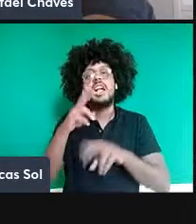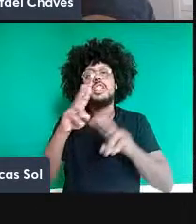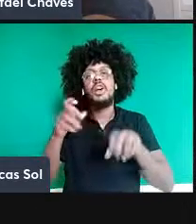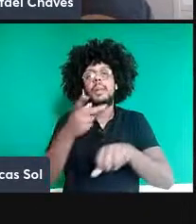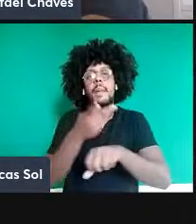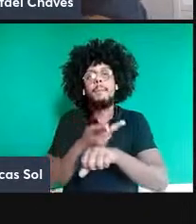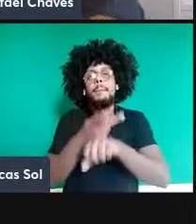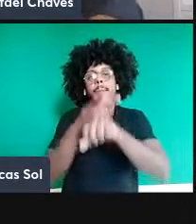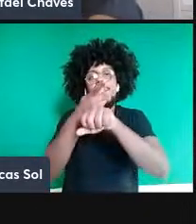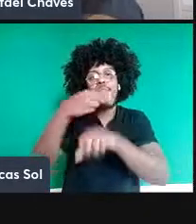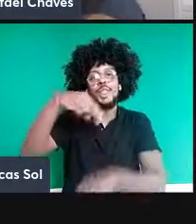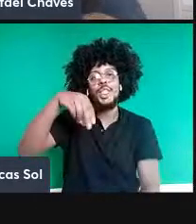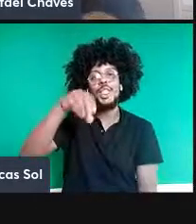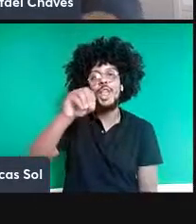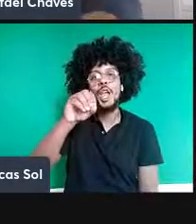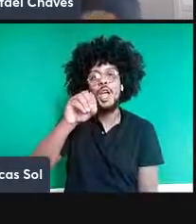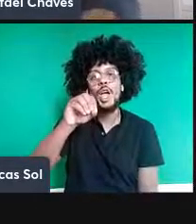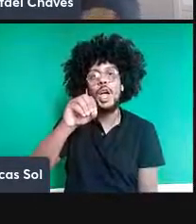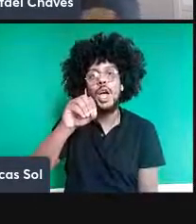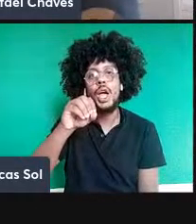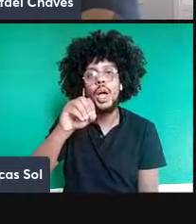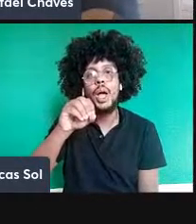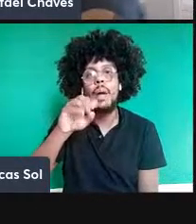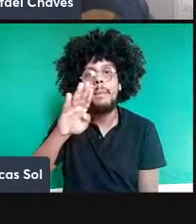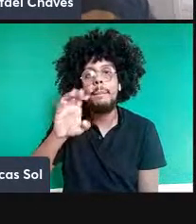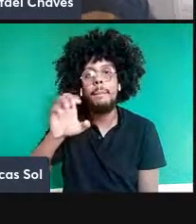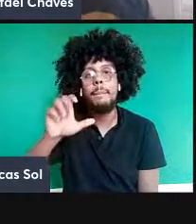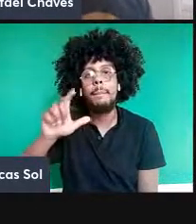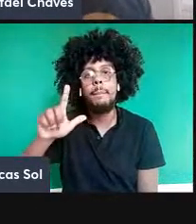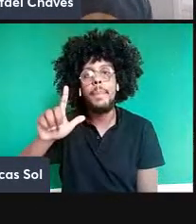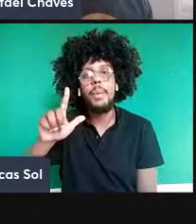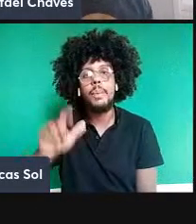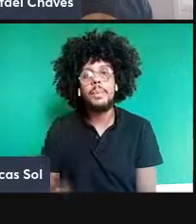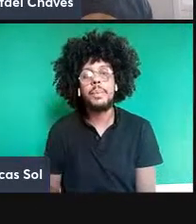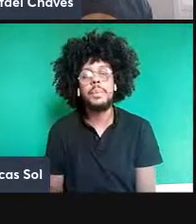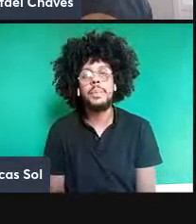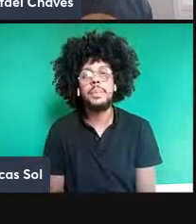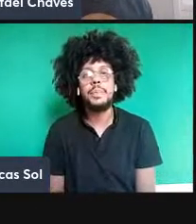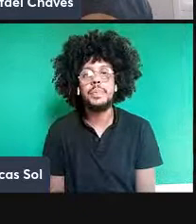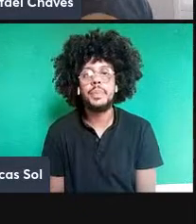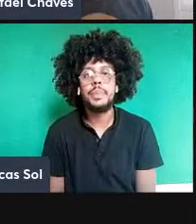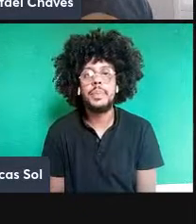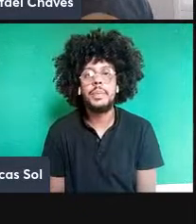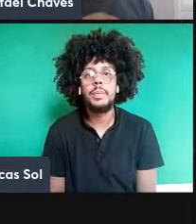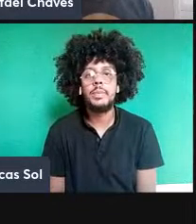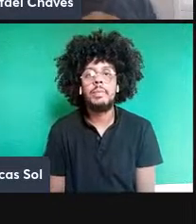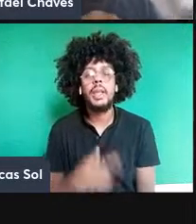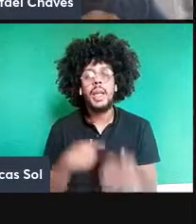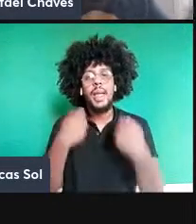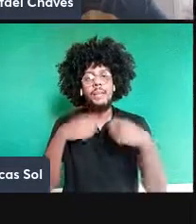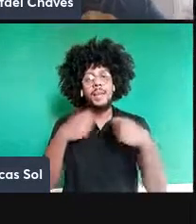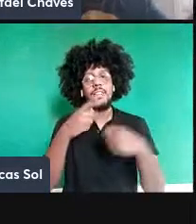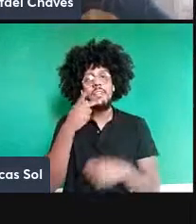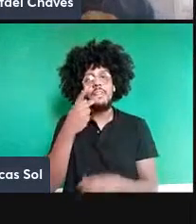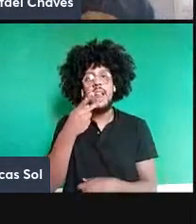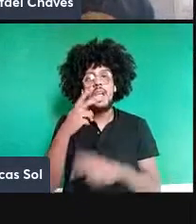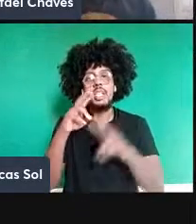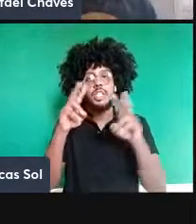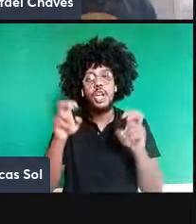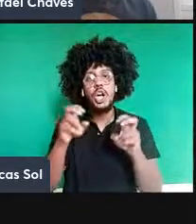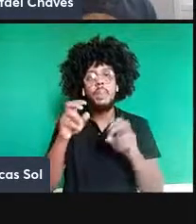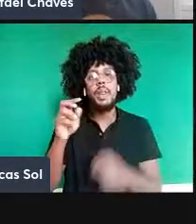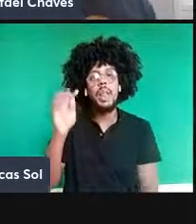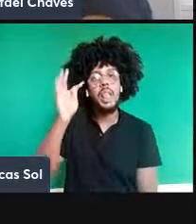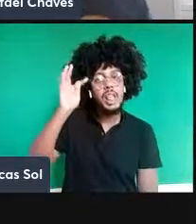estavam aqui, mas não teve como eu não adicioná-los. Eu tenho que falar do Teorema de Bell, que foi justamente o tema aí do